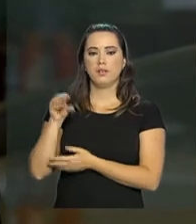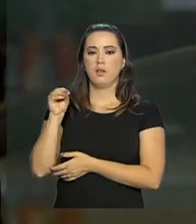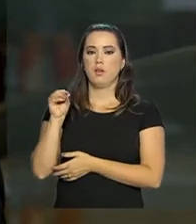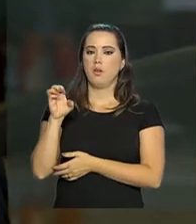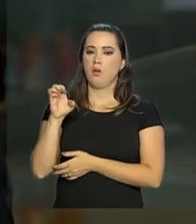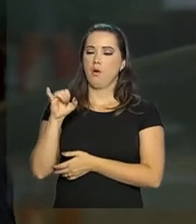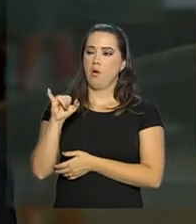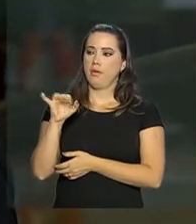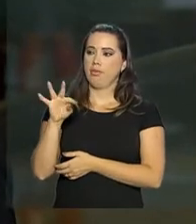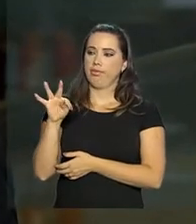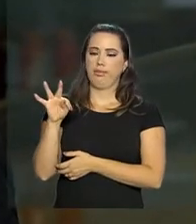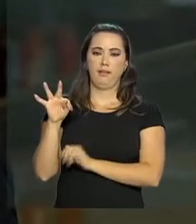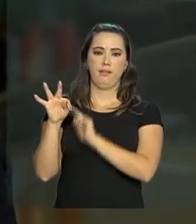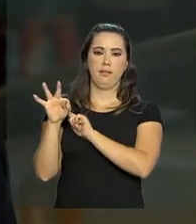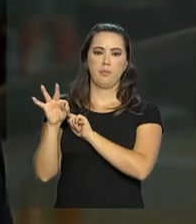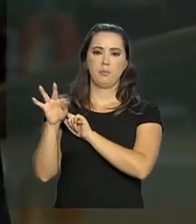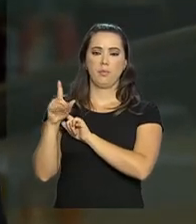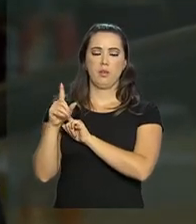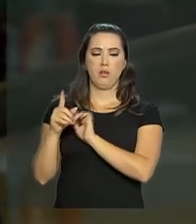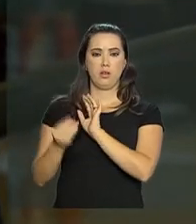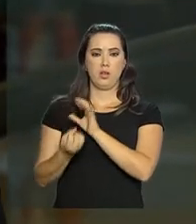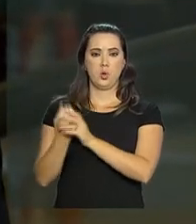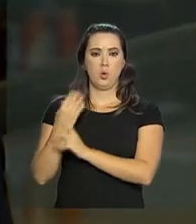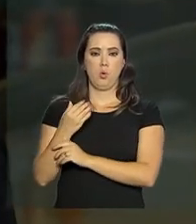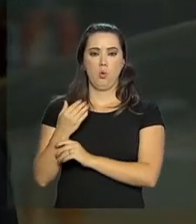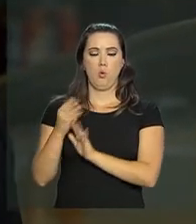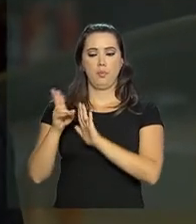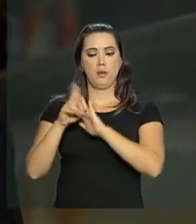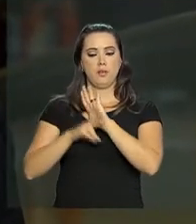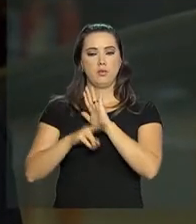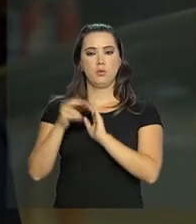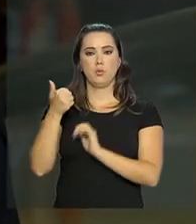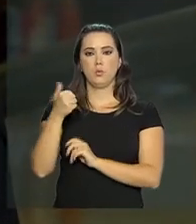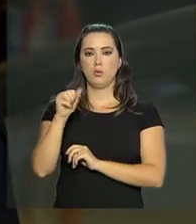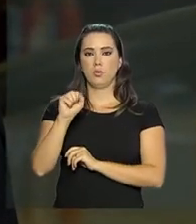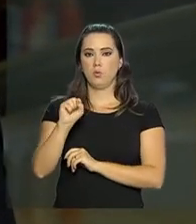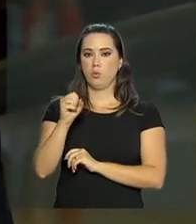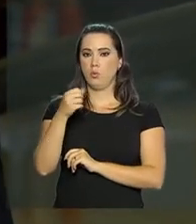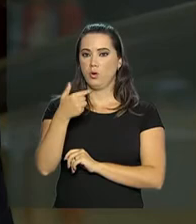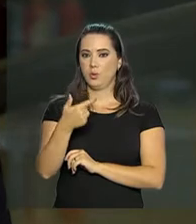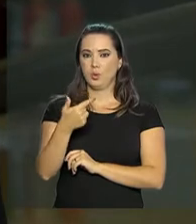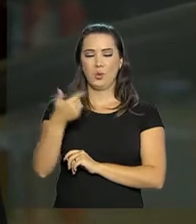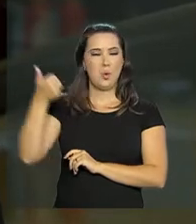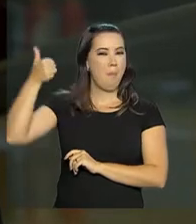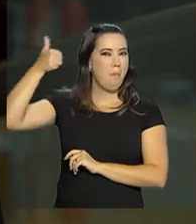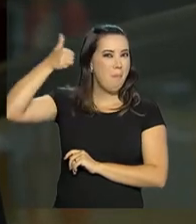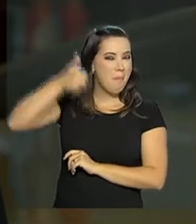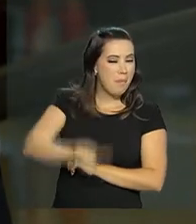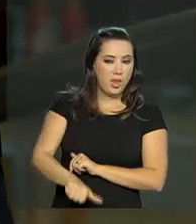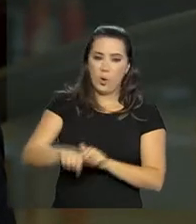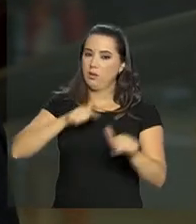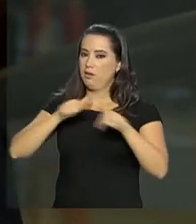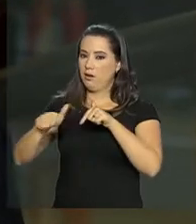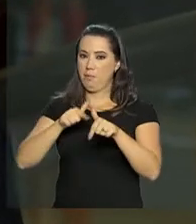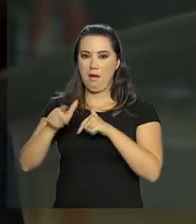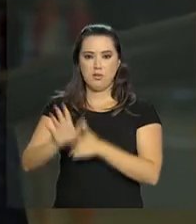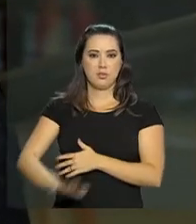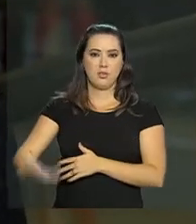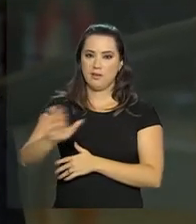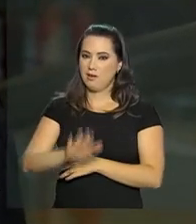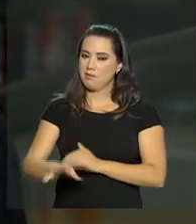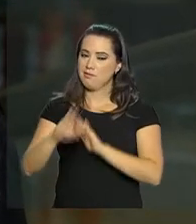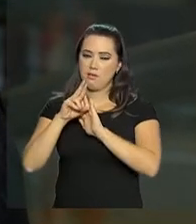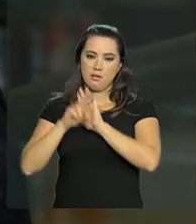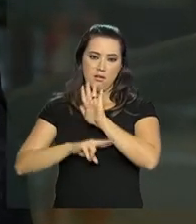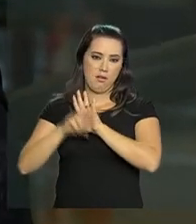instituiu, por meio da Convenção 182, as piores formas de trabalho infantil. E essas piores formas de trabalho infantil foram